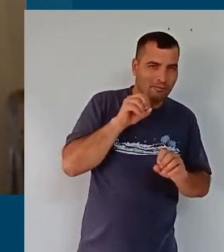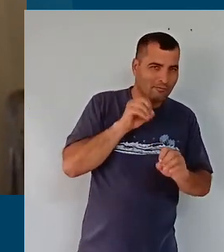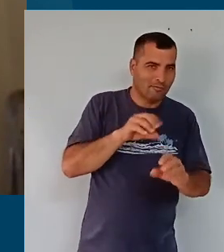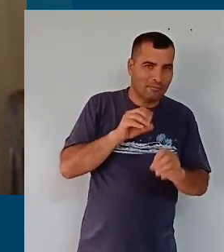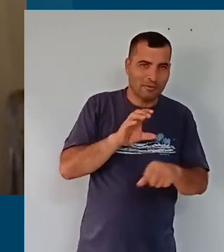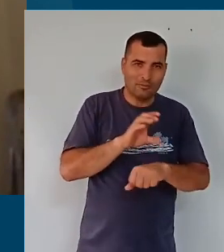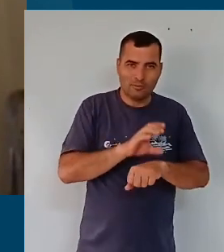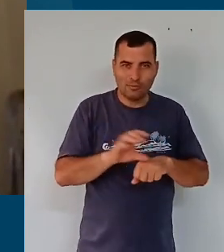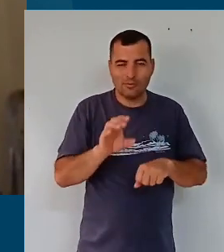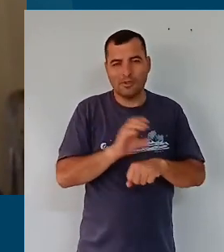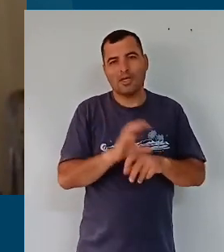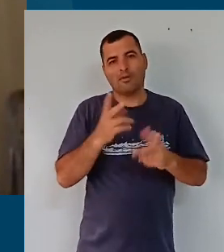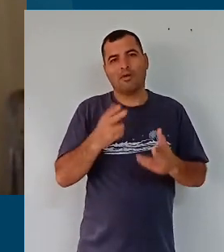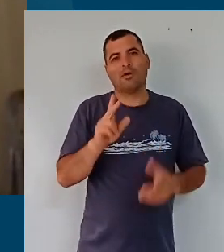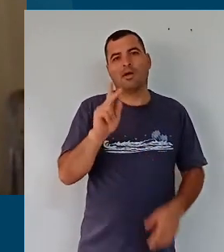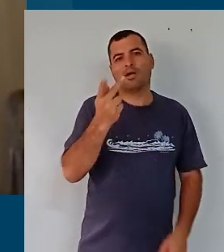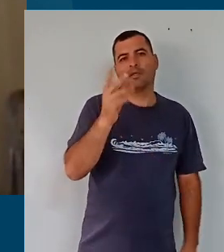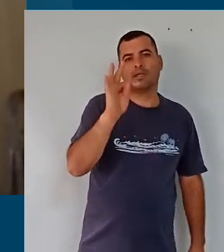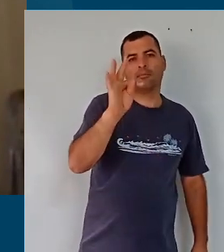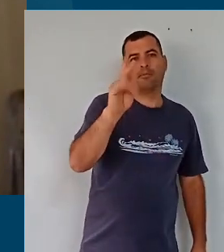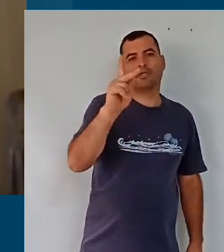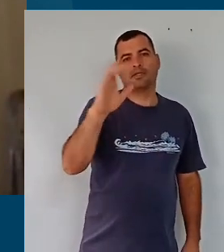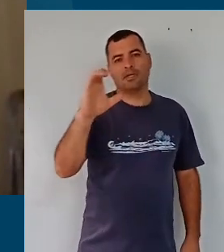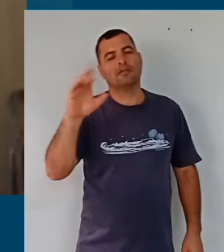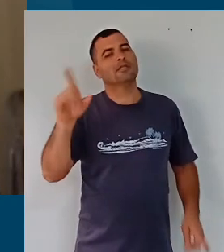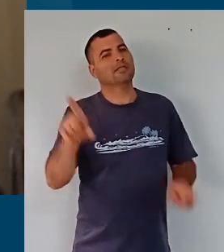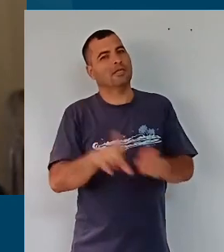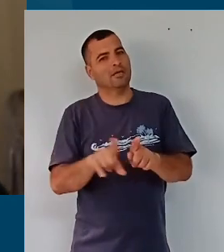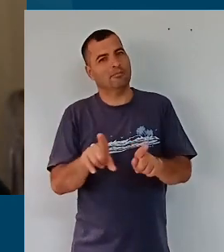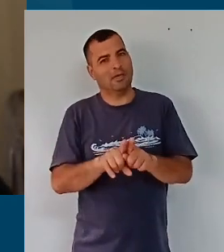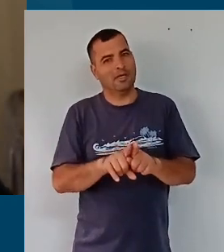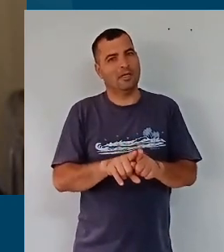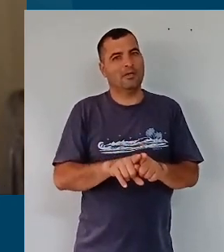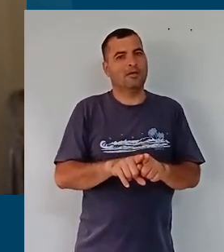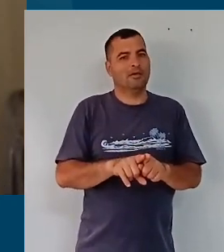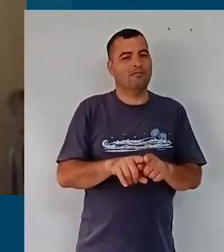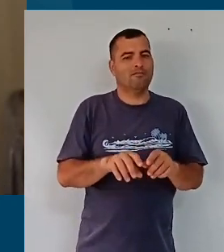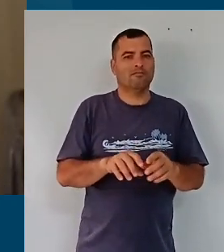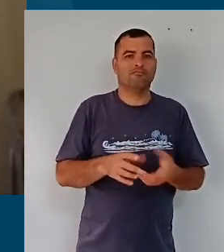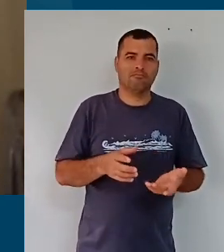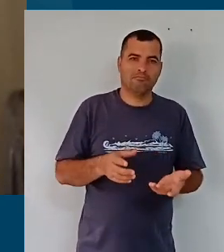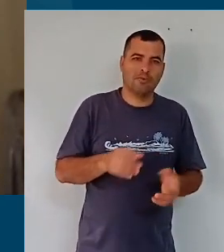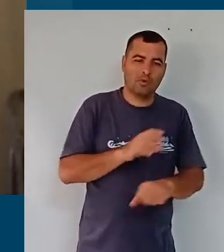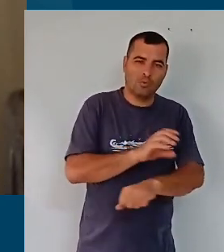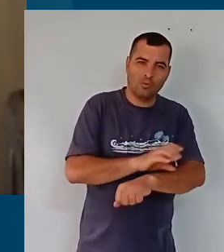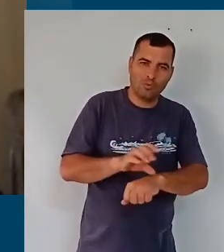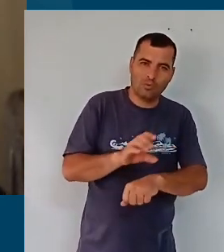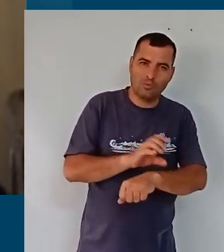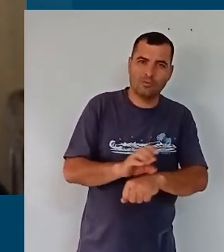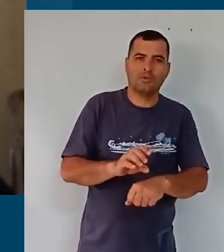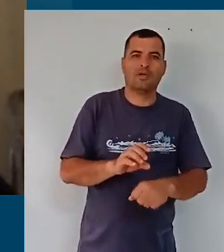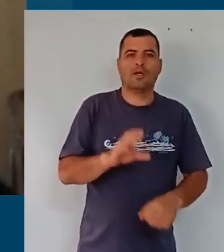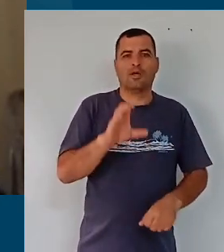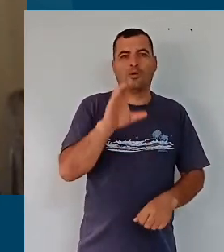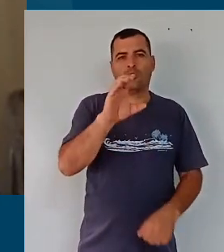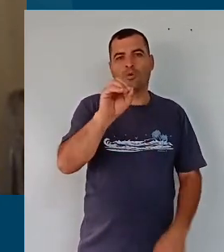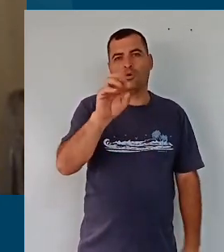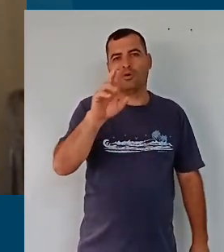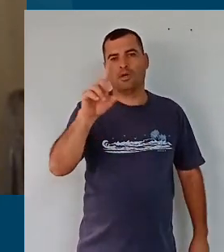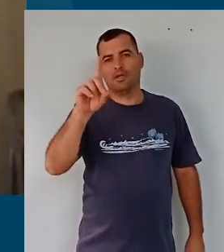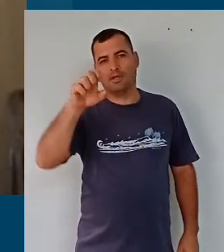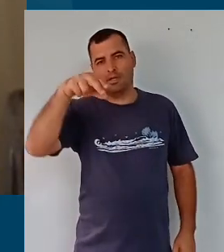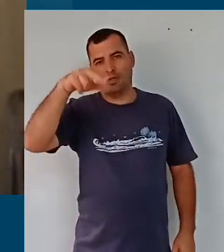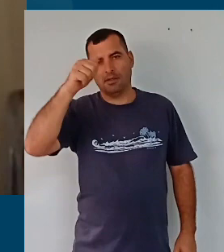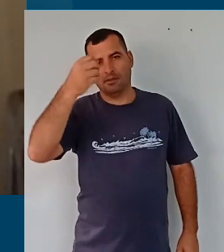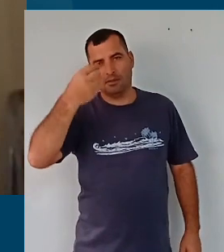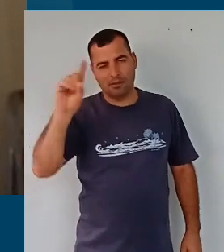tivemos as discussões nos HTPCs, nós tivemos as formações da coordenação, nós tivemos as discussões do centro de